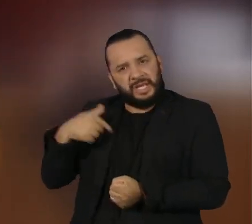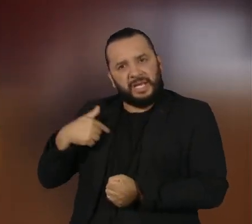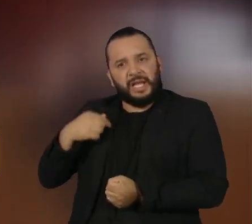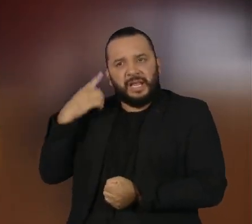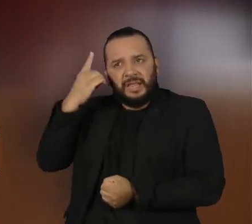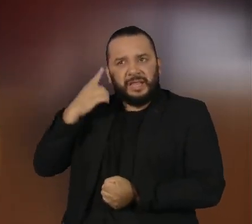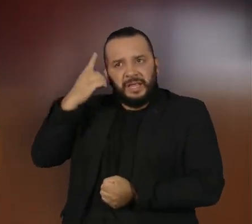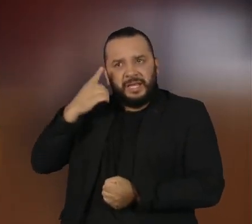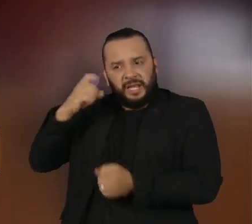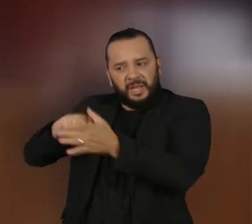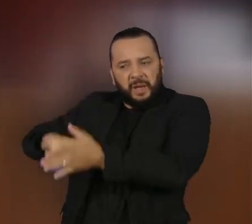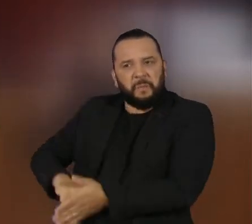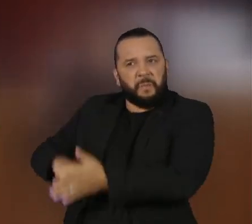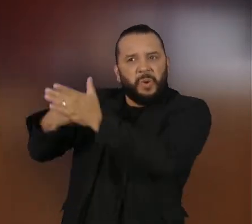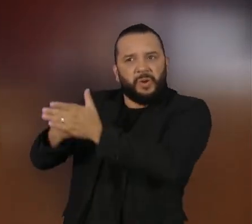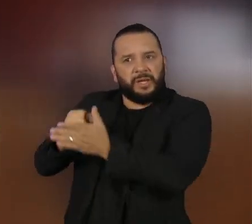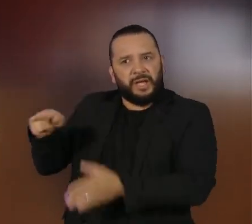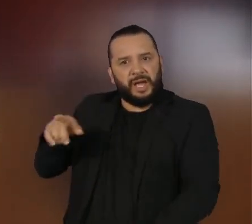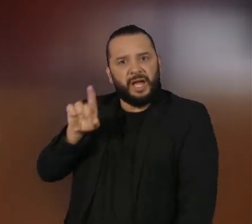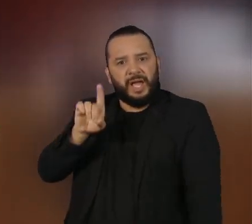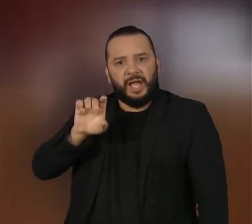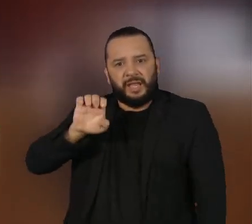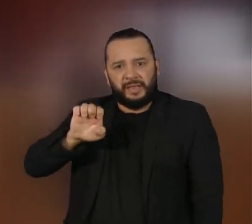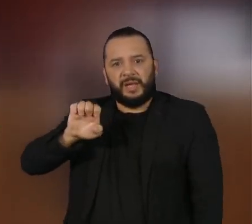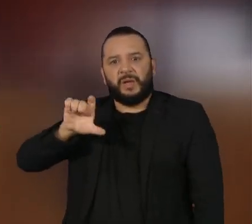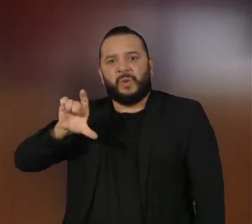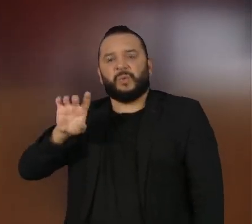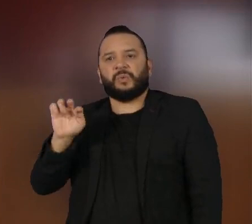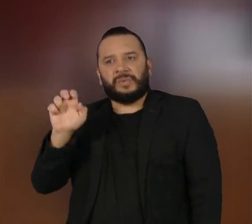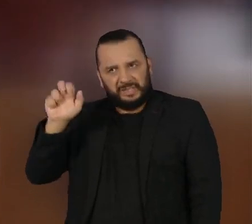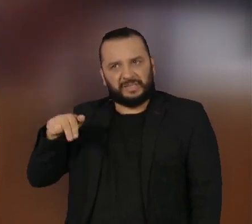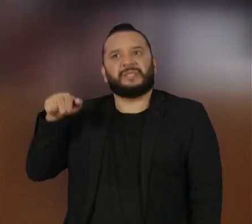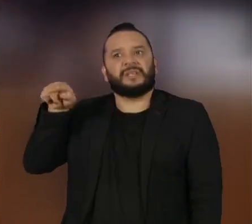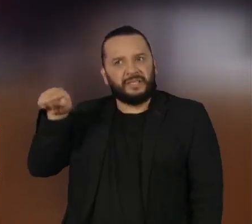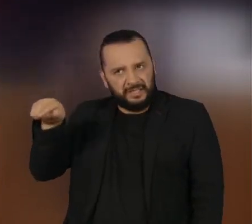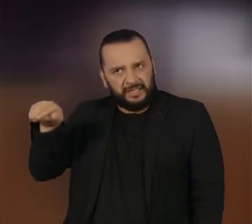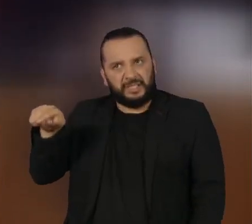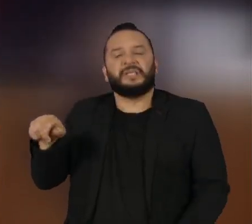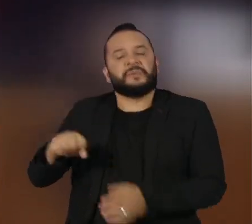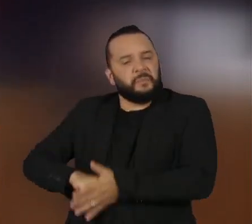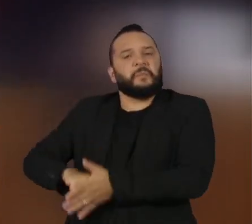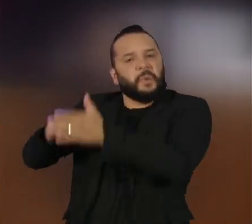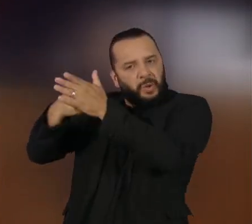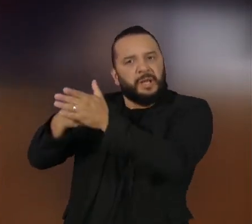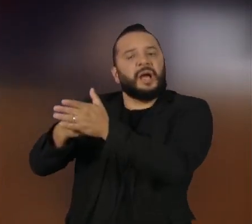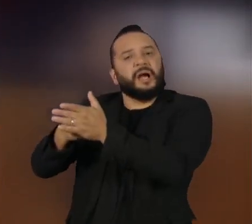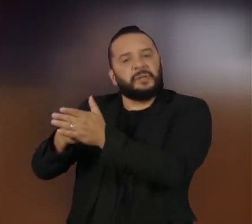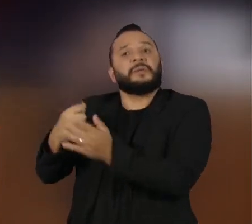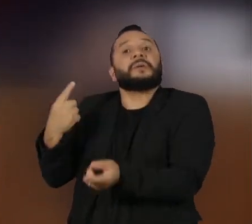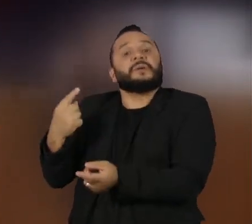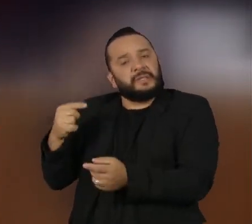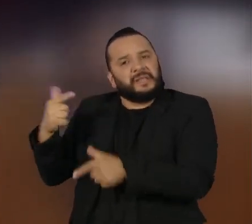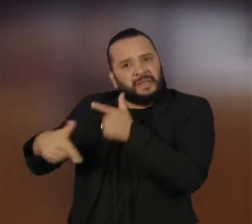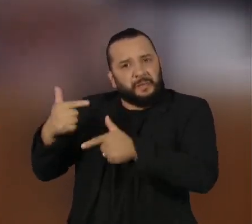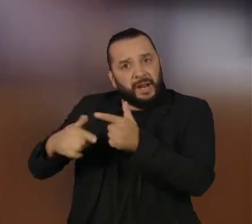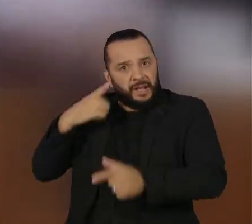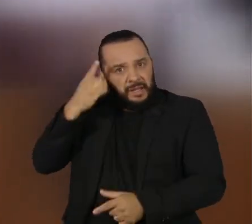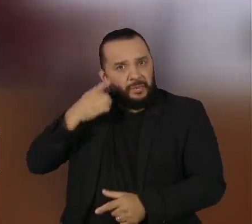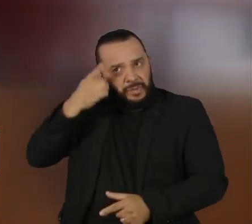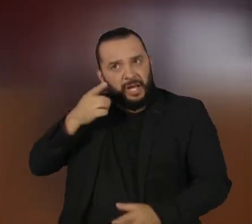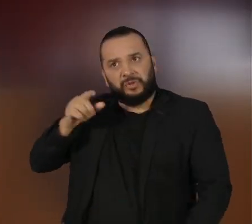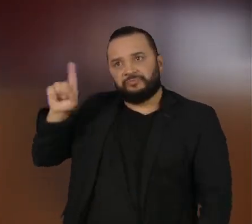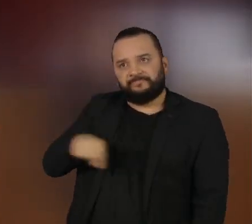registro de candidatura do recorrido Deltan Martinácio Dallagnol ao cargo de deputado federal,